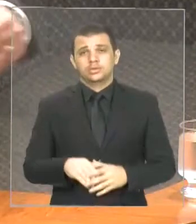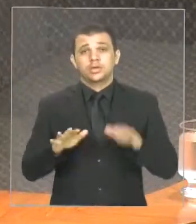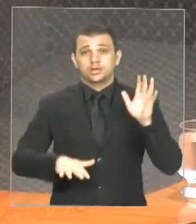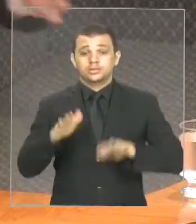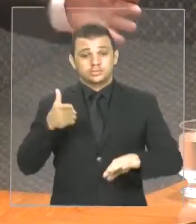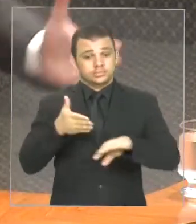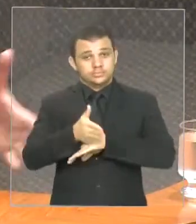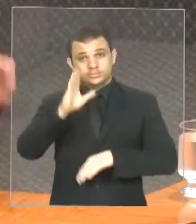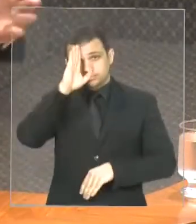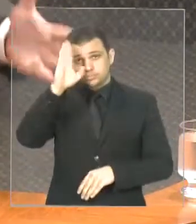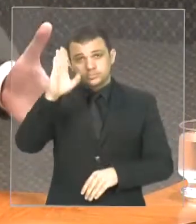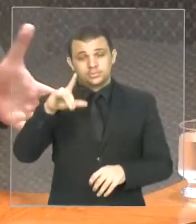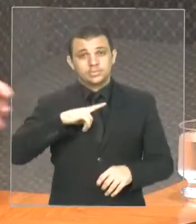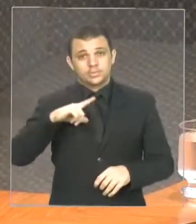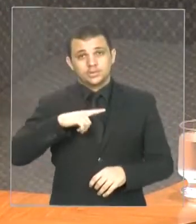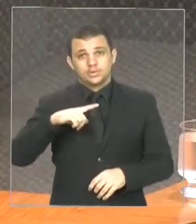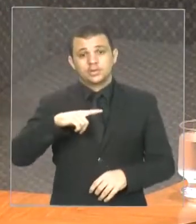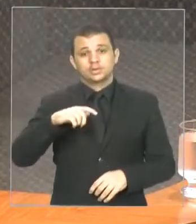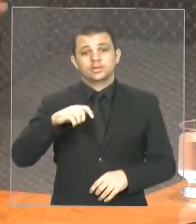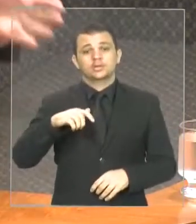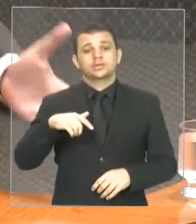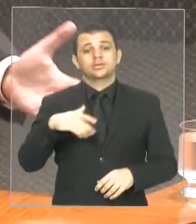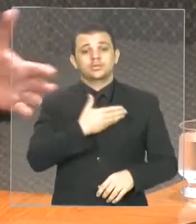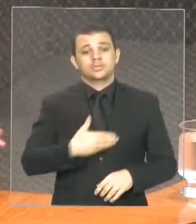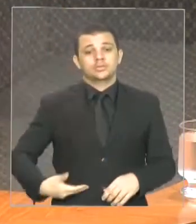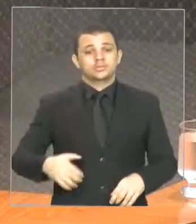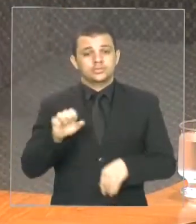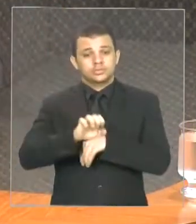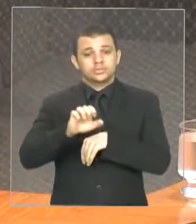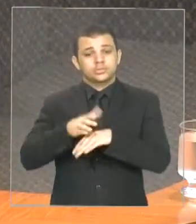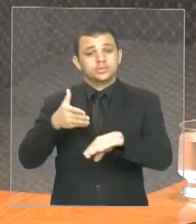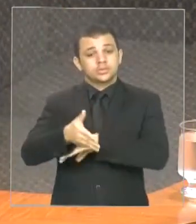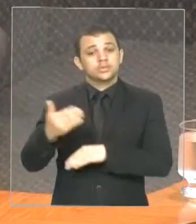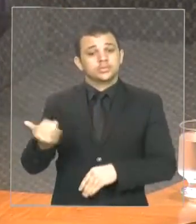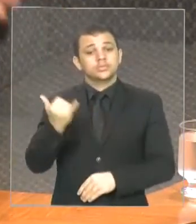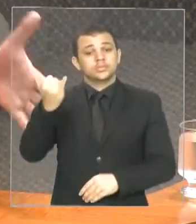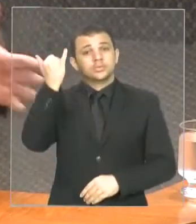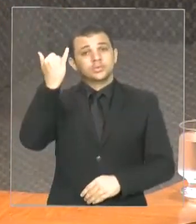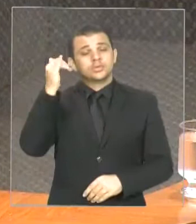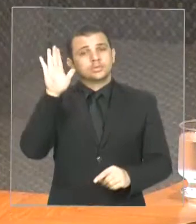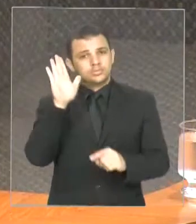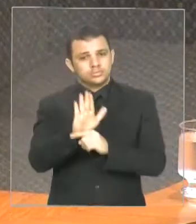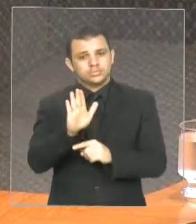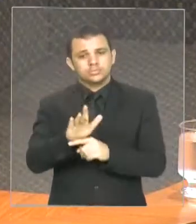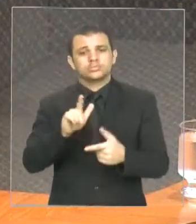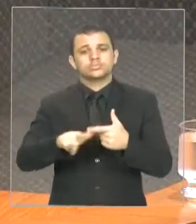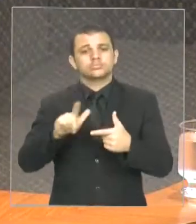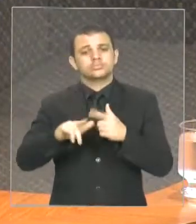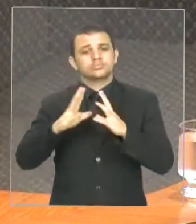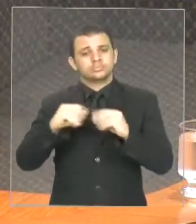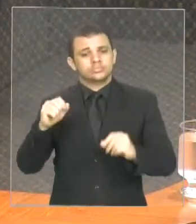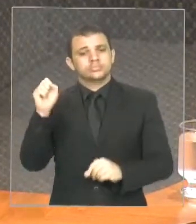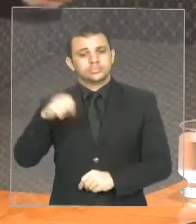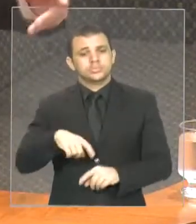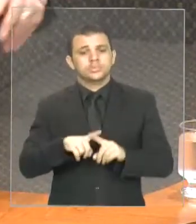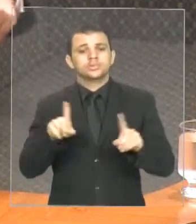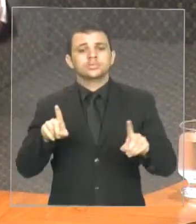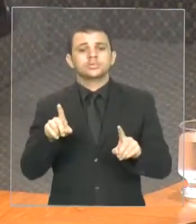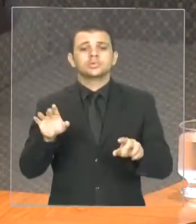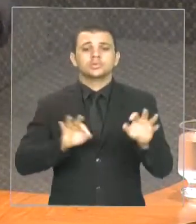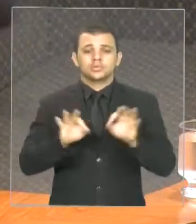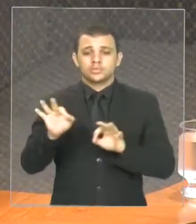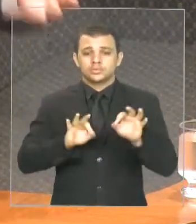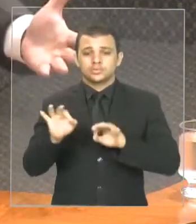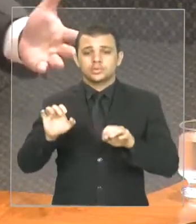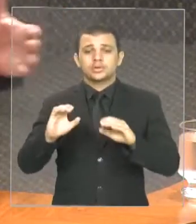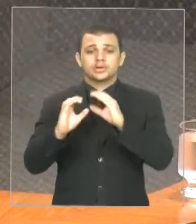mais importante em termos viária, que foi feita pelo governo do Estado, uma intervenção importante, ajudou a resolver o problema, teriam as soluções de engenharia